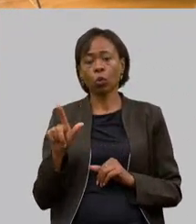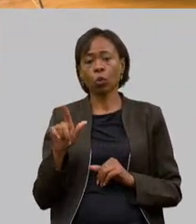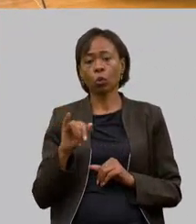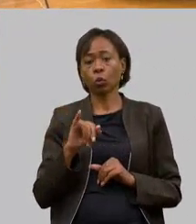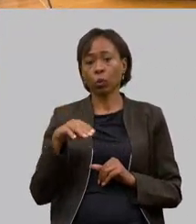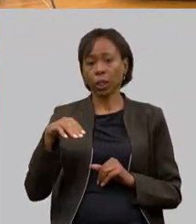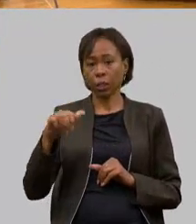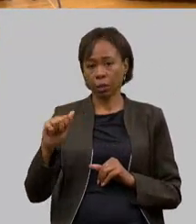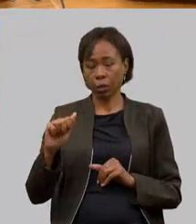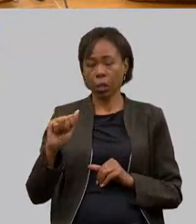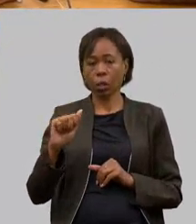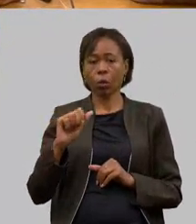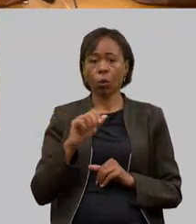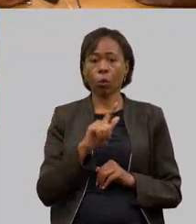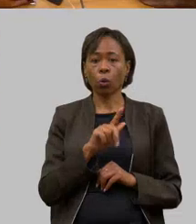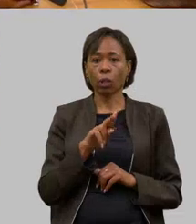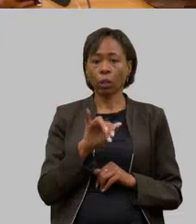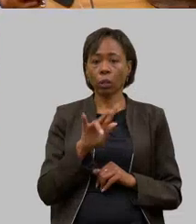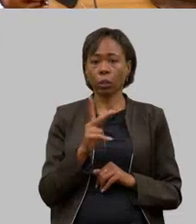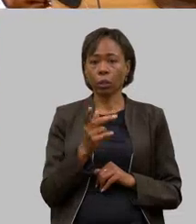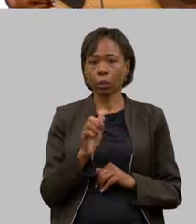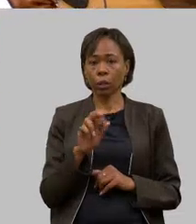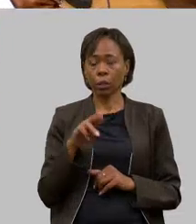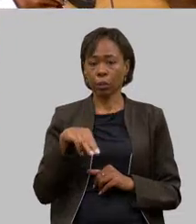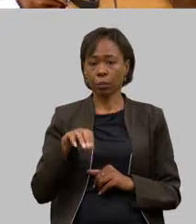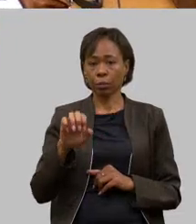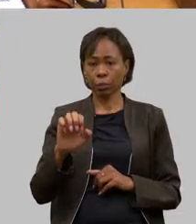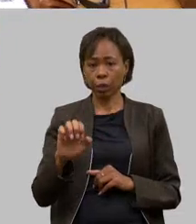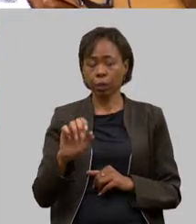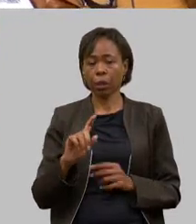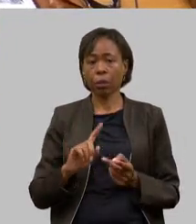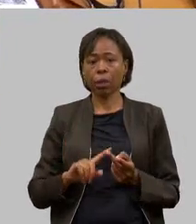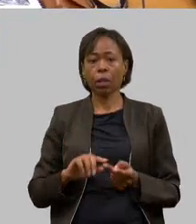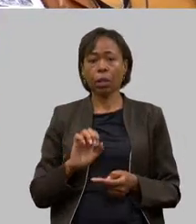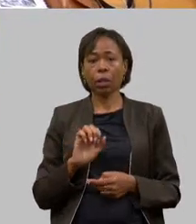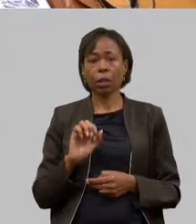Ima o Guilherme representando a Epamig